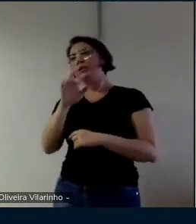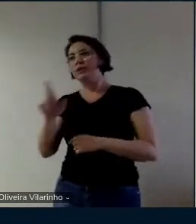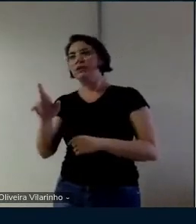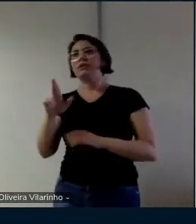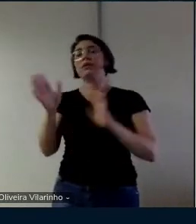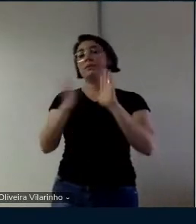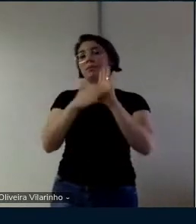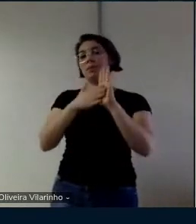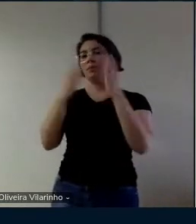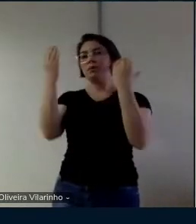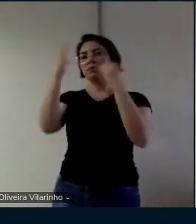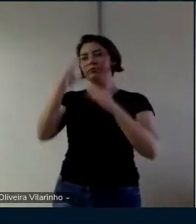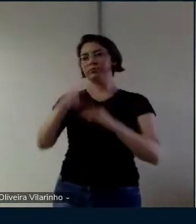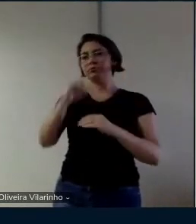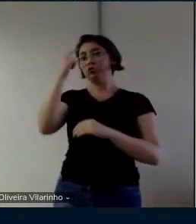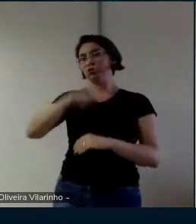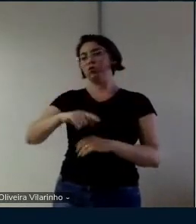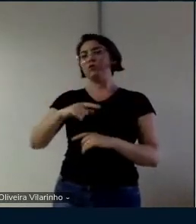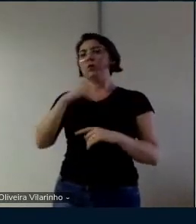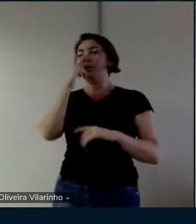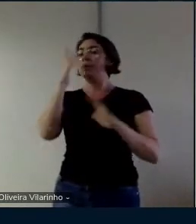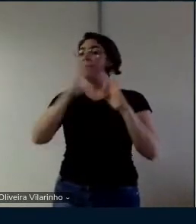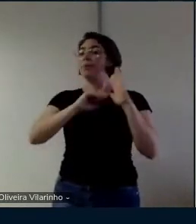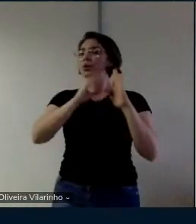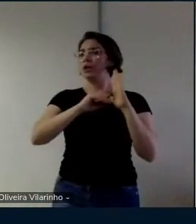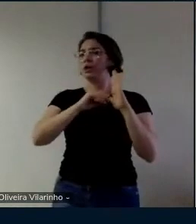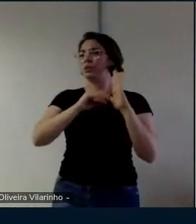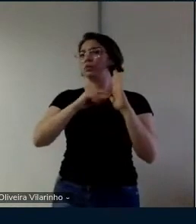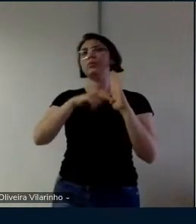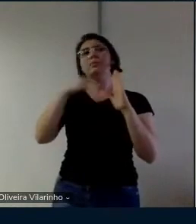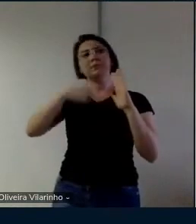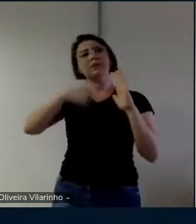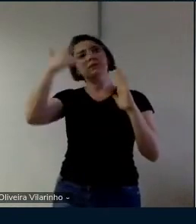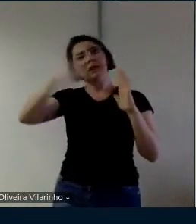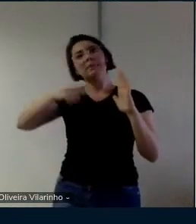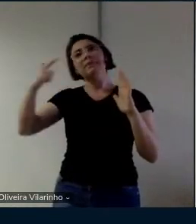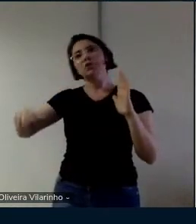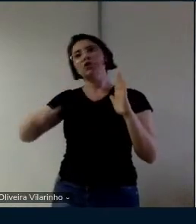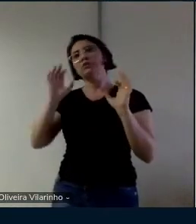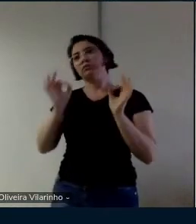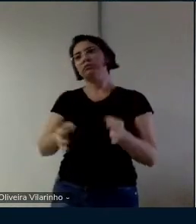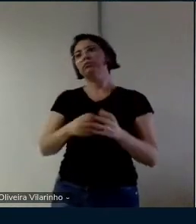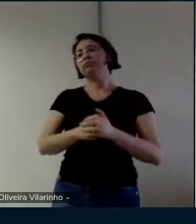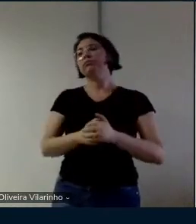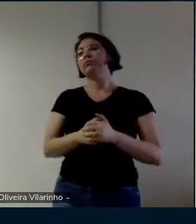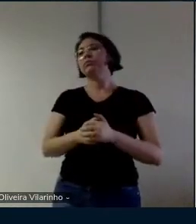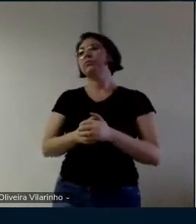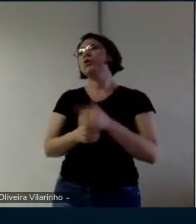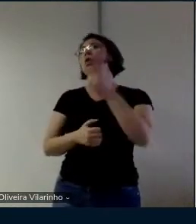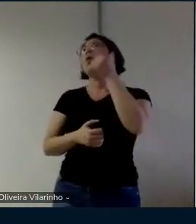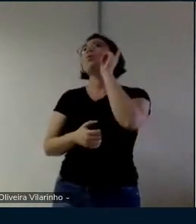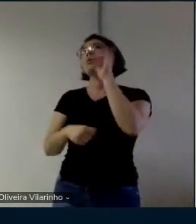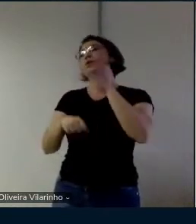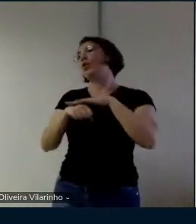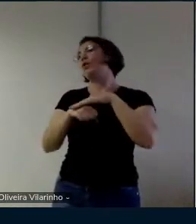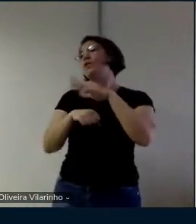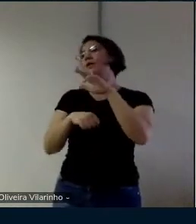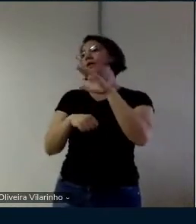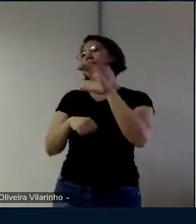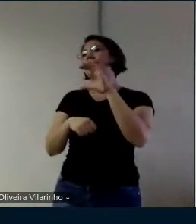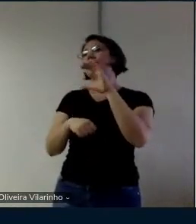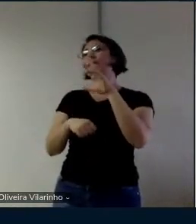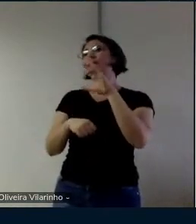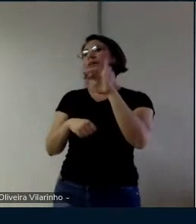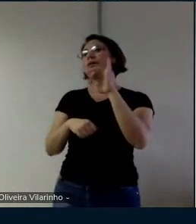eu acho que como modelo ela tem que se repetir realmente o eu falei ontem com a Cristina né que tá aqui